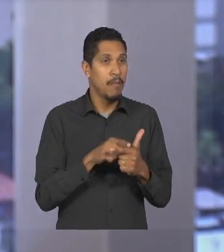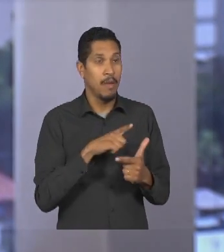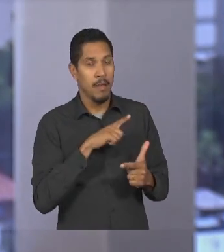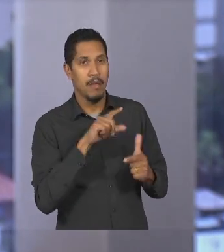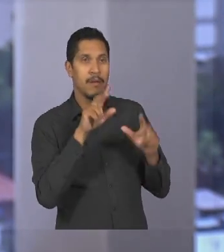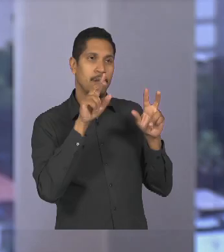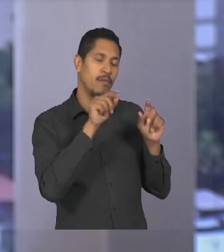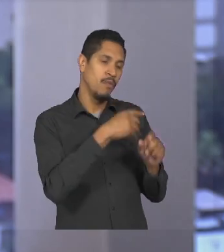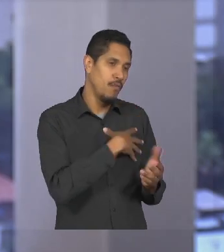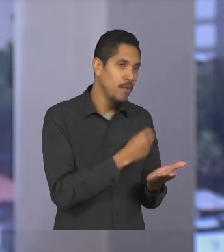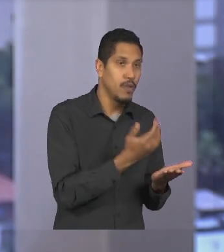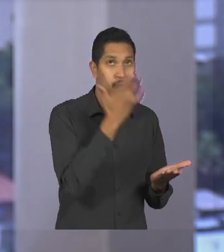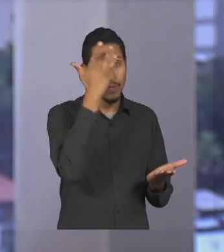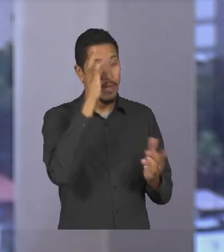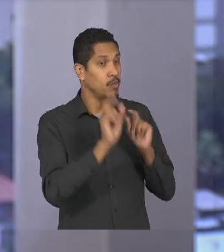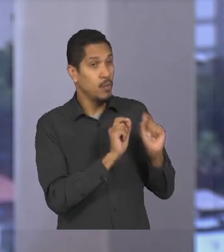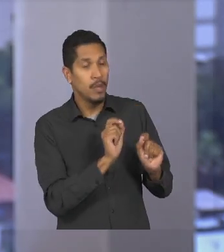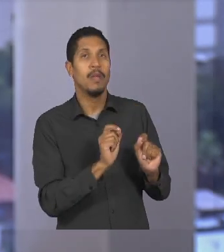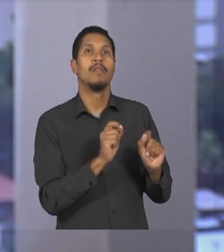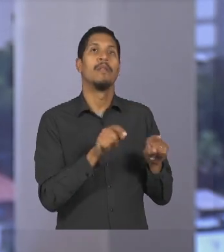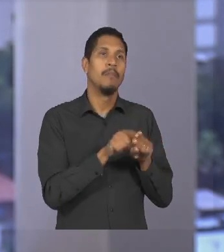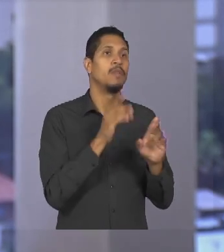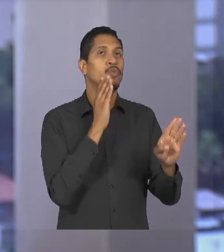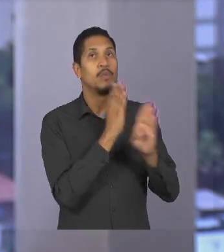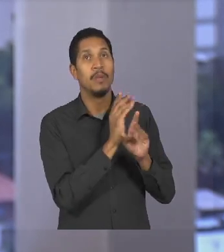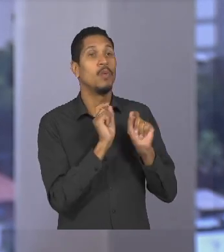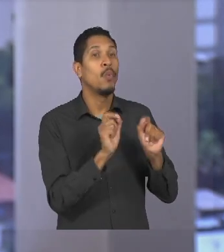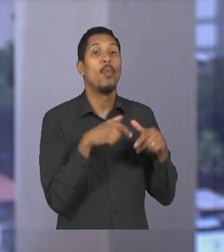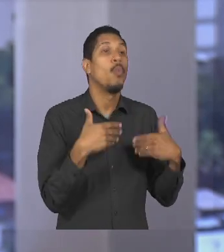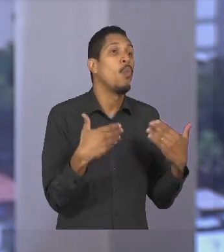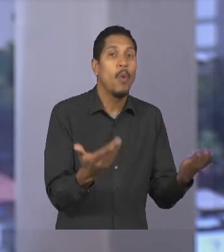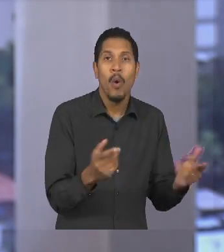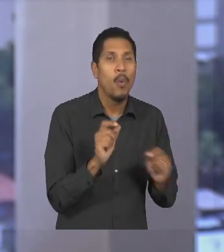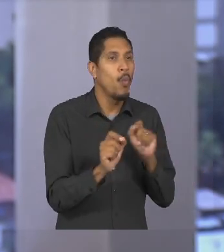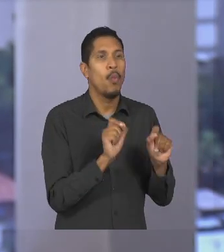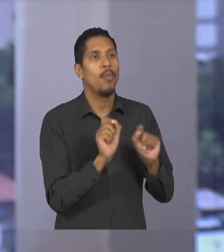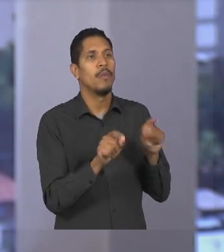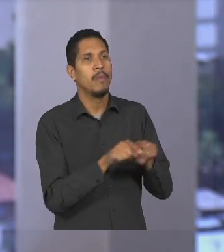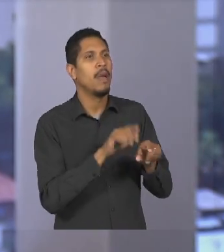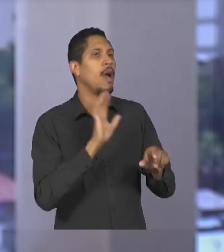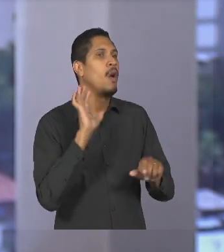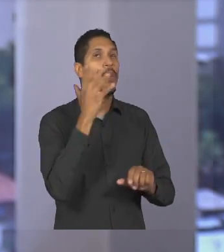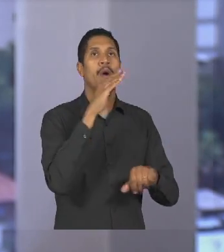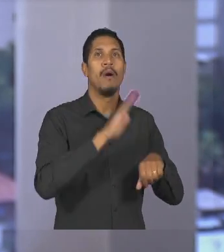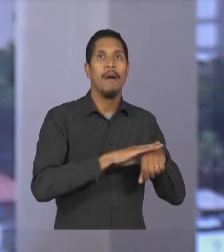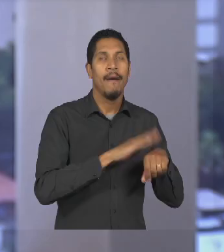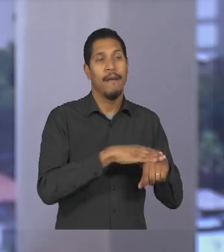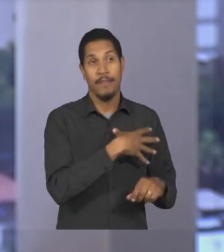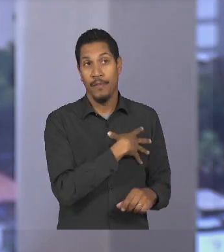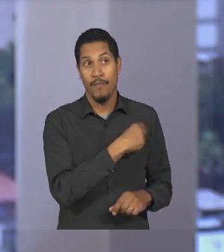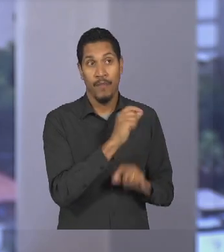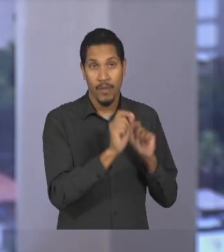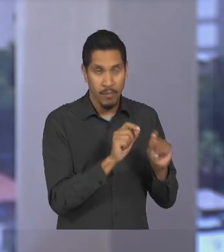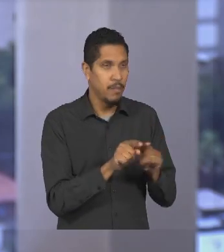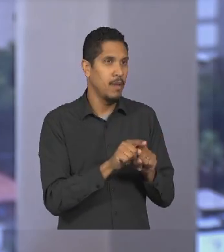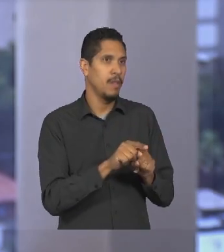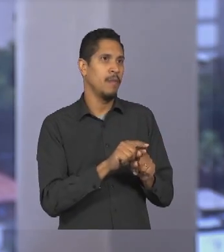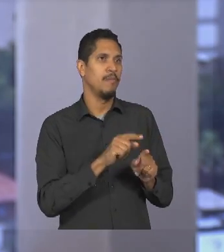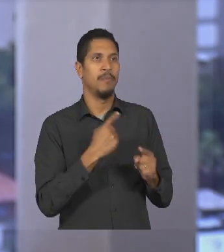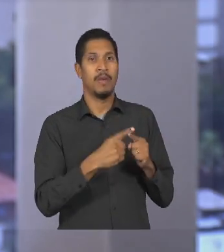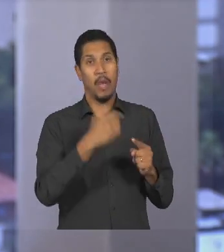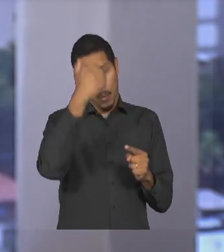que ainda não sabe o que tem procurar descobrir qual é o problema o que que tá acontecendo com seu filho antes de se culpar